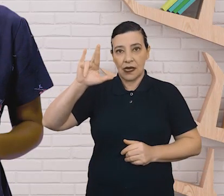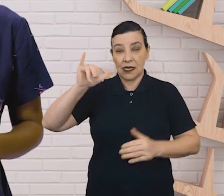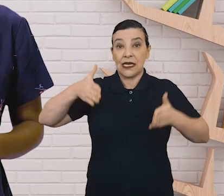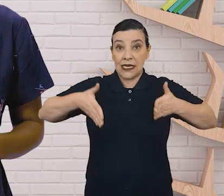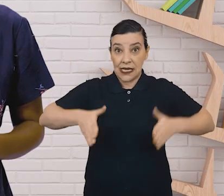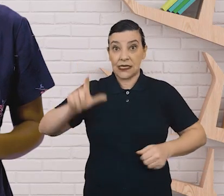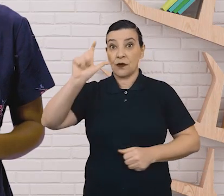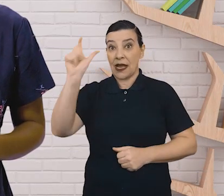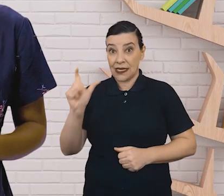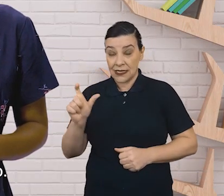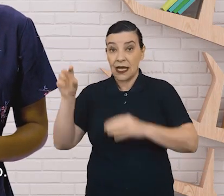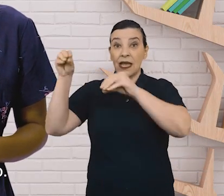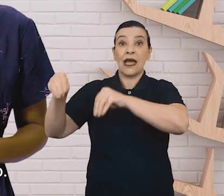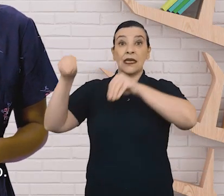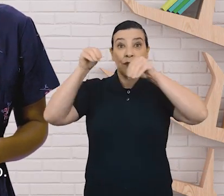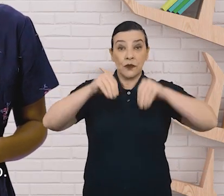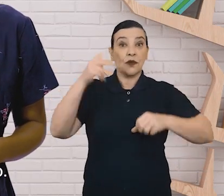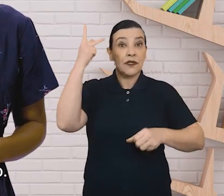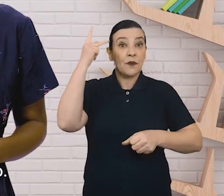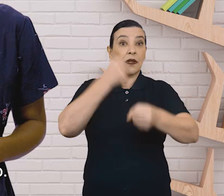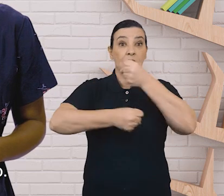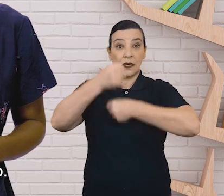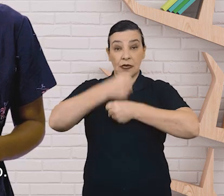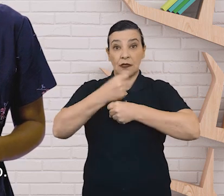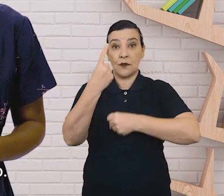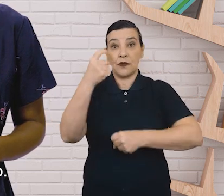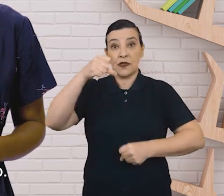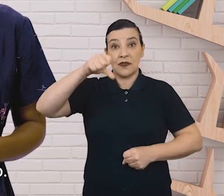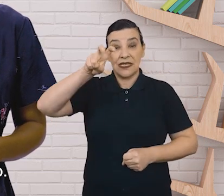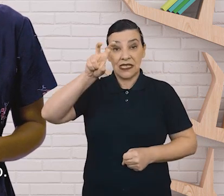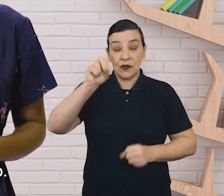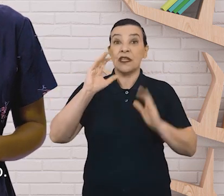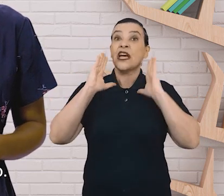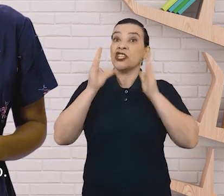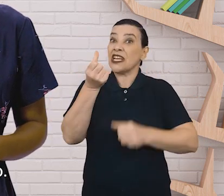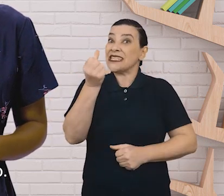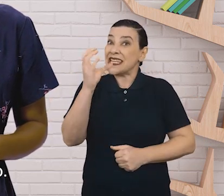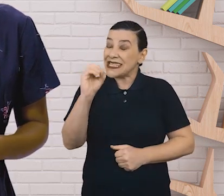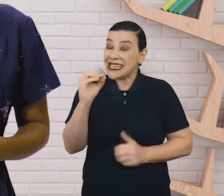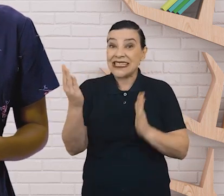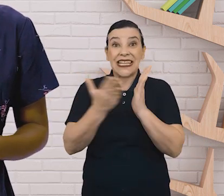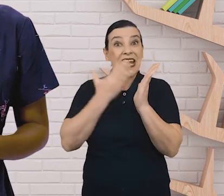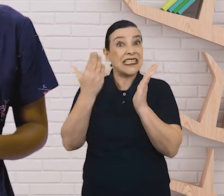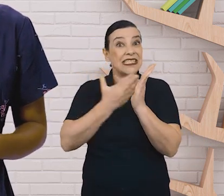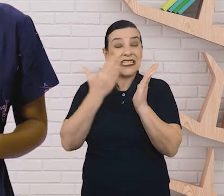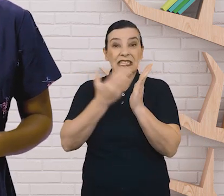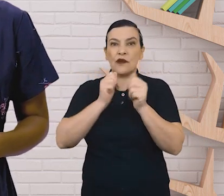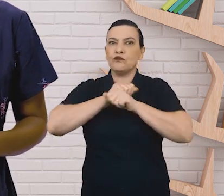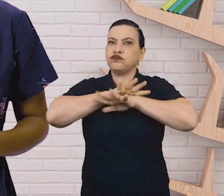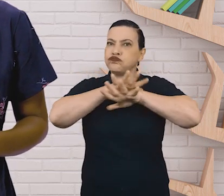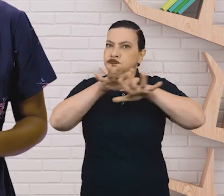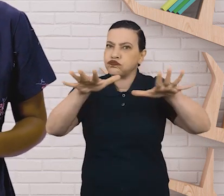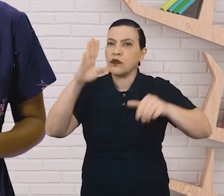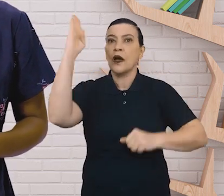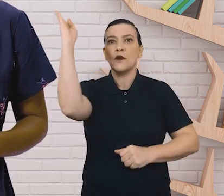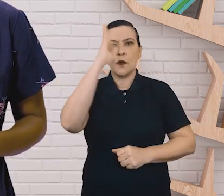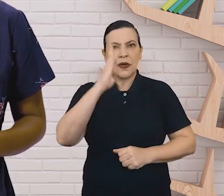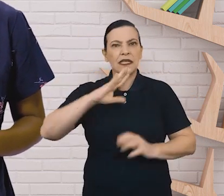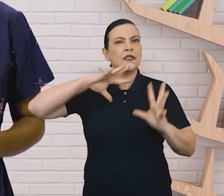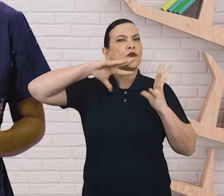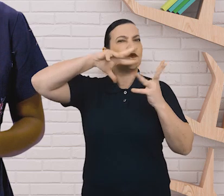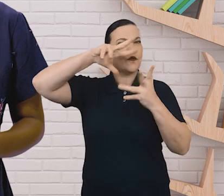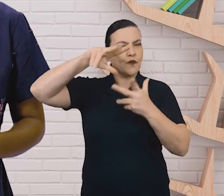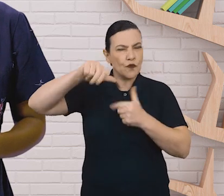1950. Tem mais de 60 livros publicados no Brasil e no mundo. Seus trabalhos já foram premiados